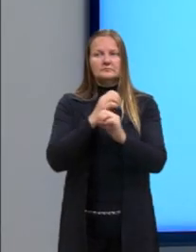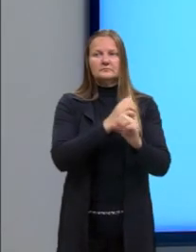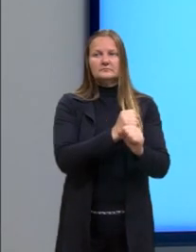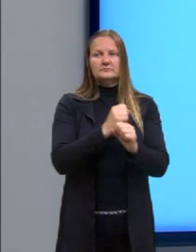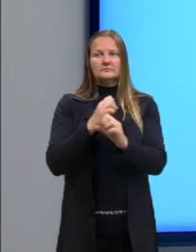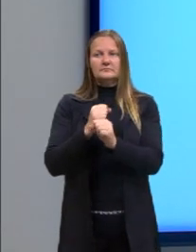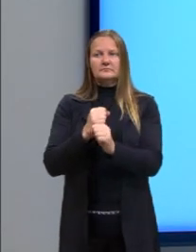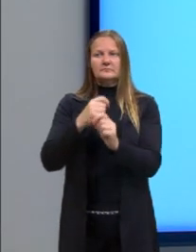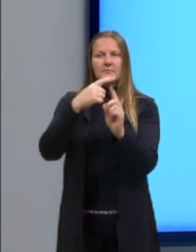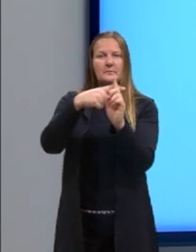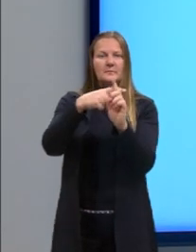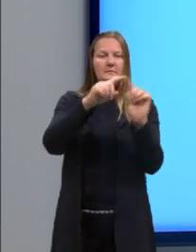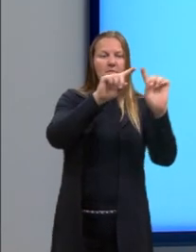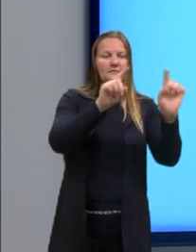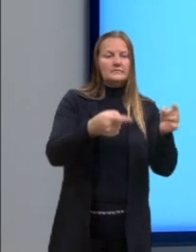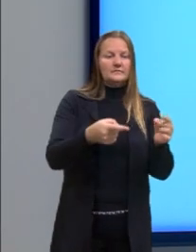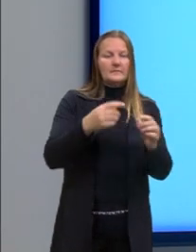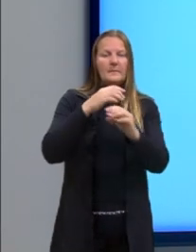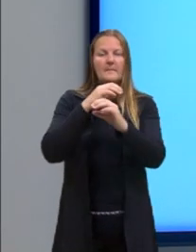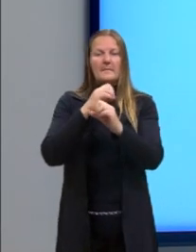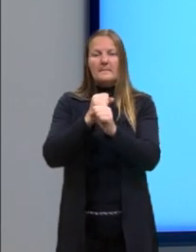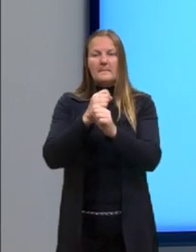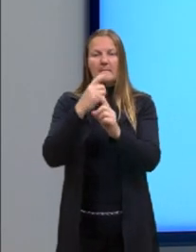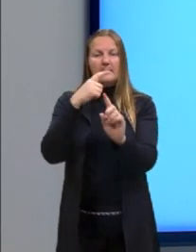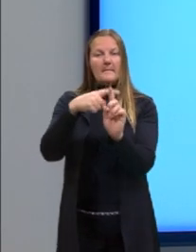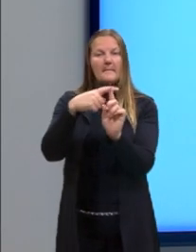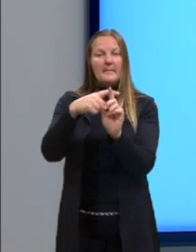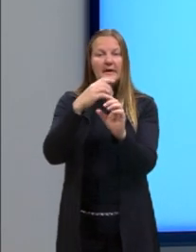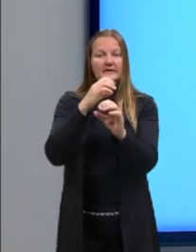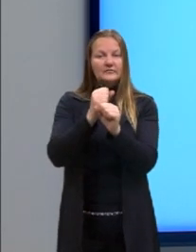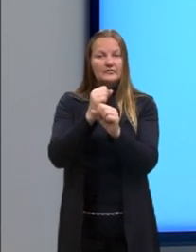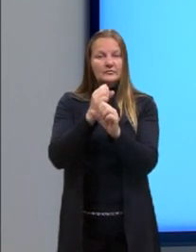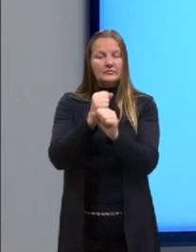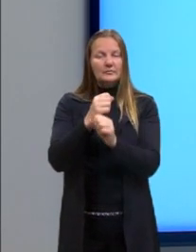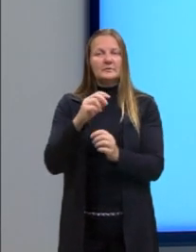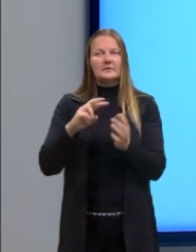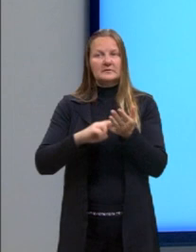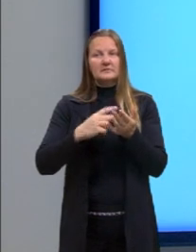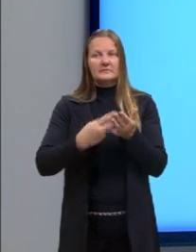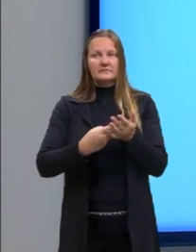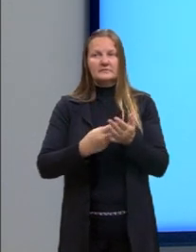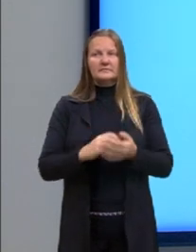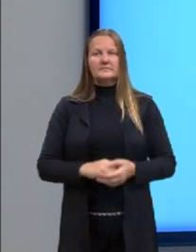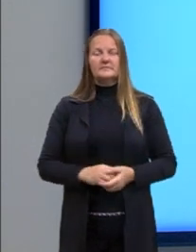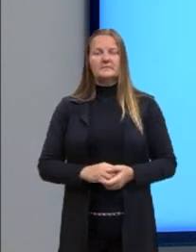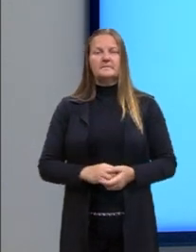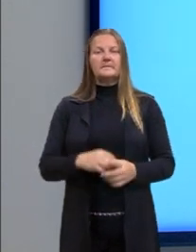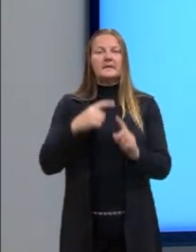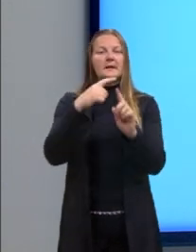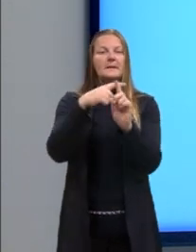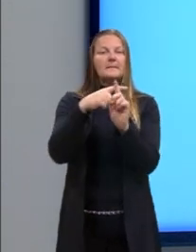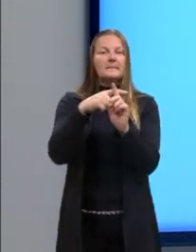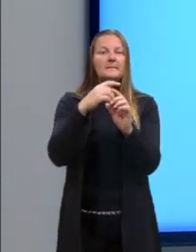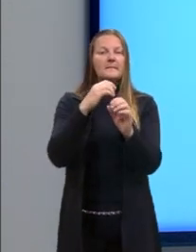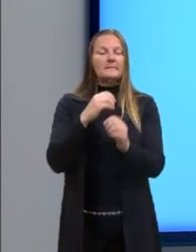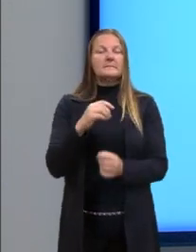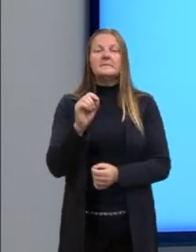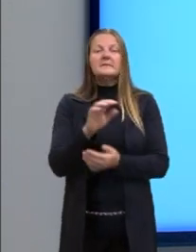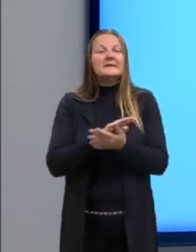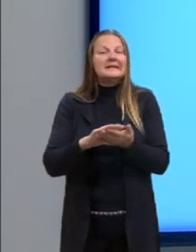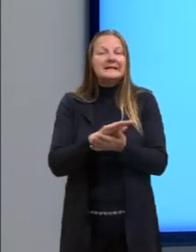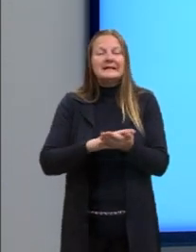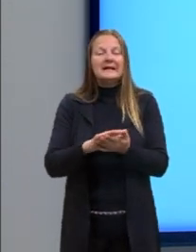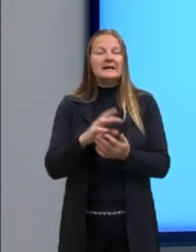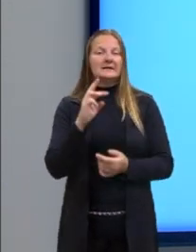entre esses dois parênteses, entre esses dois termos. E nesse caso, mais, ele não vai alterar em nada o